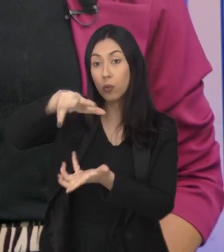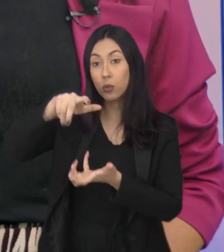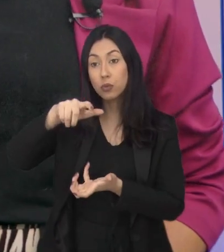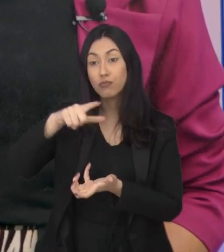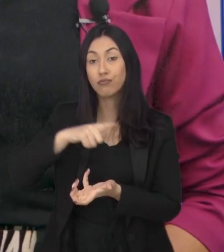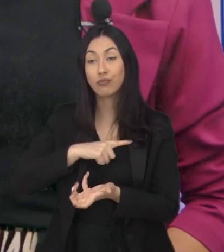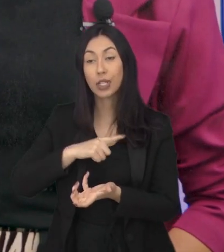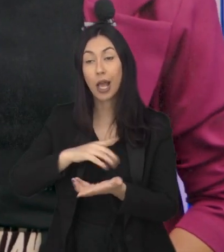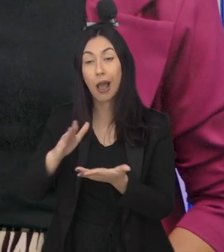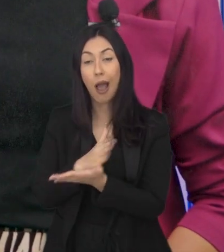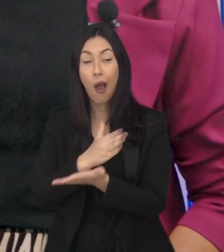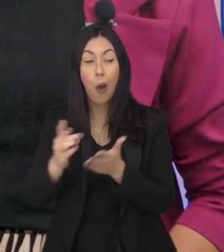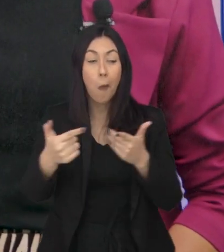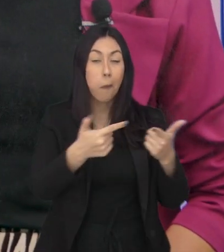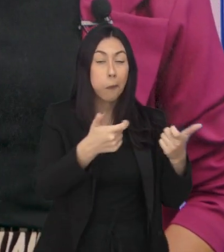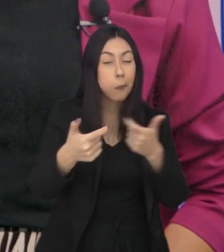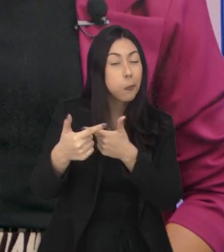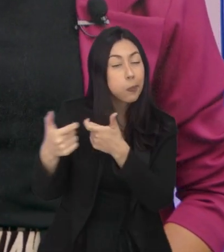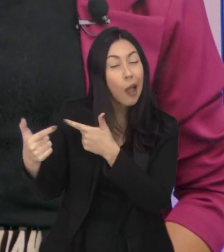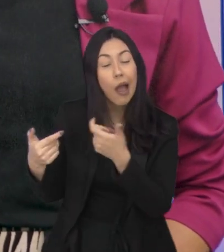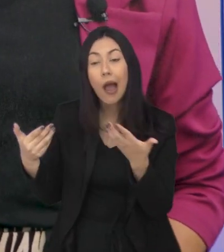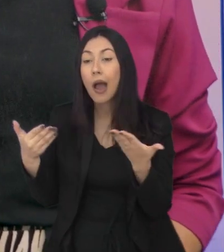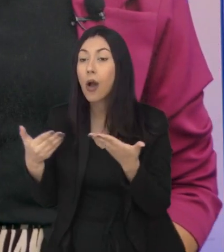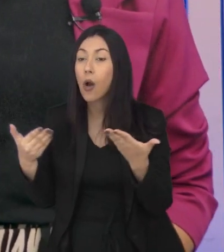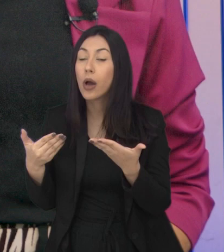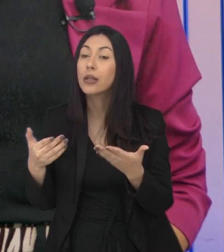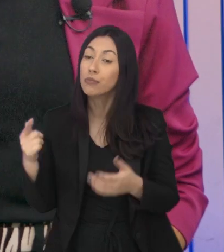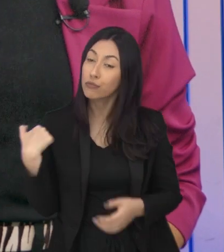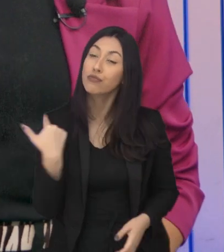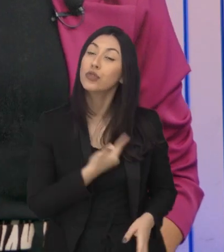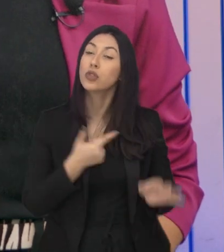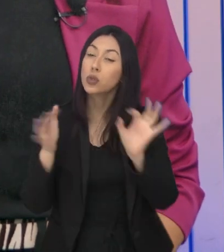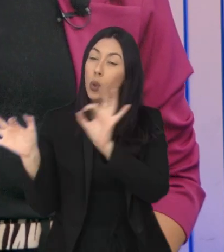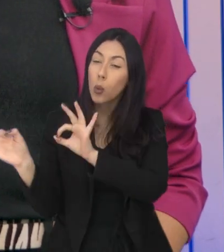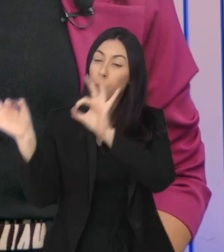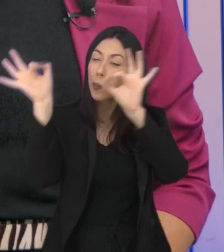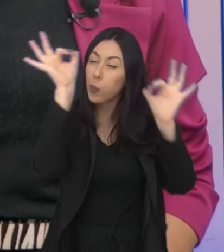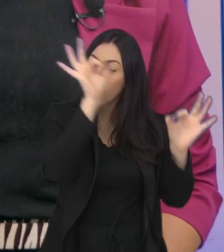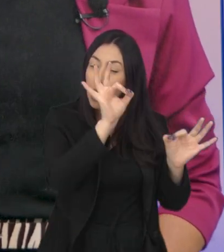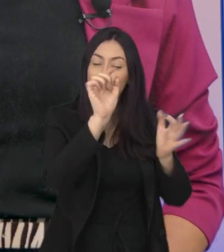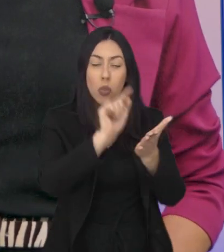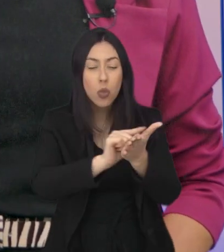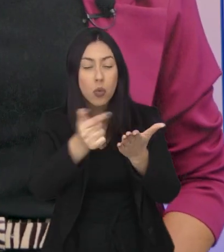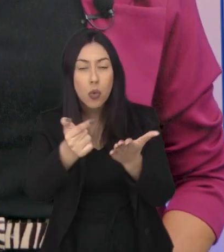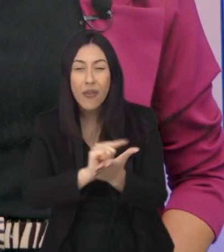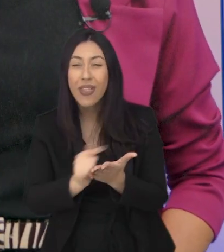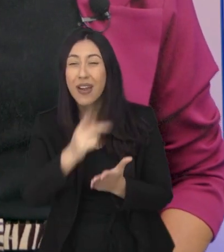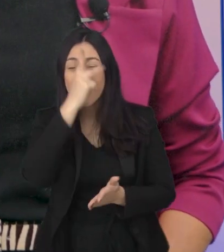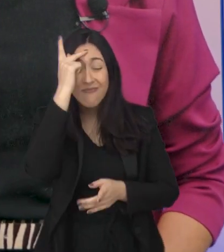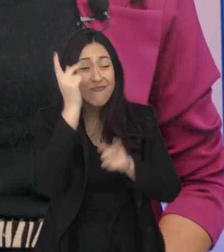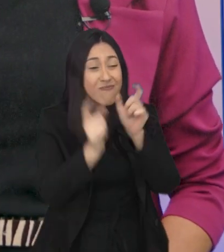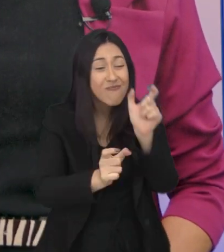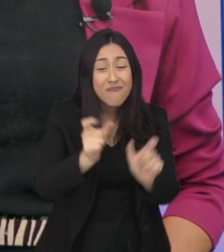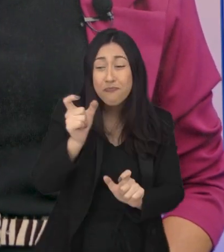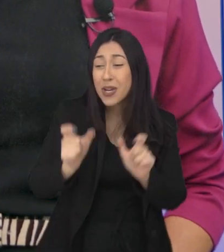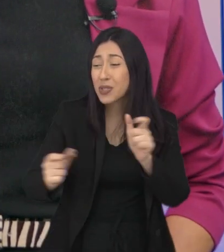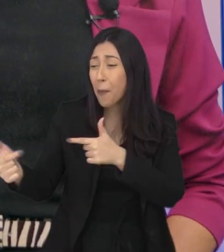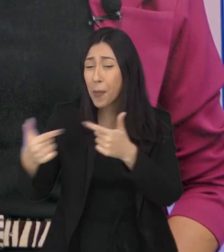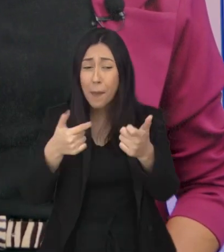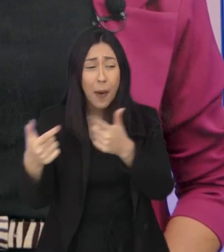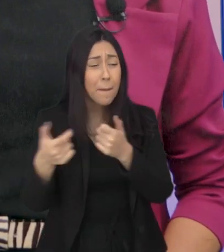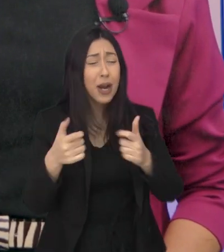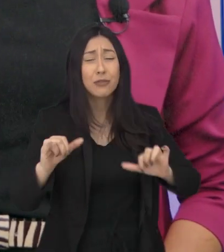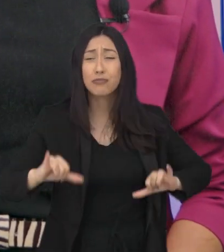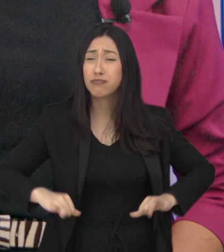mundo enfrenta alguns conflitos armados neste momento e a gente tem acompanhado nos noticiários o sofrimento das pessoas que vivem